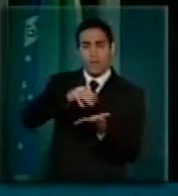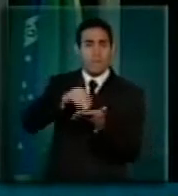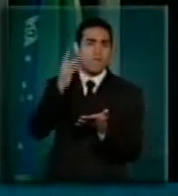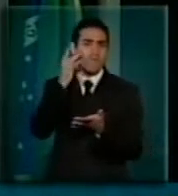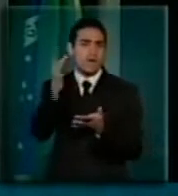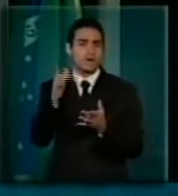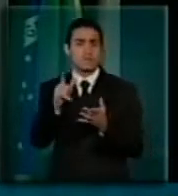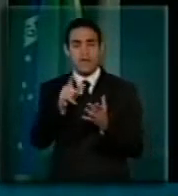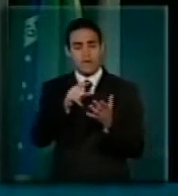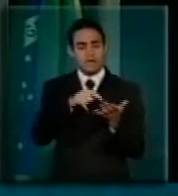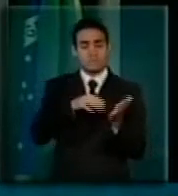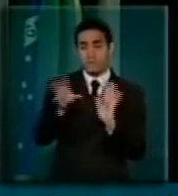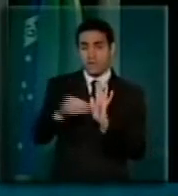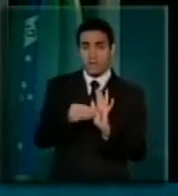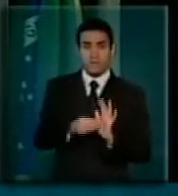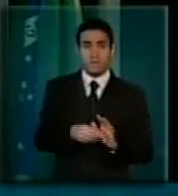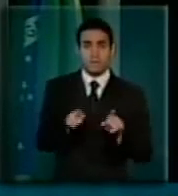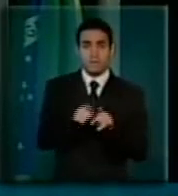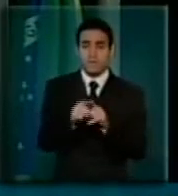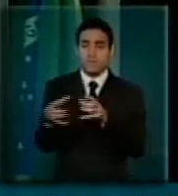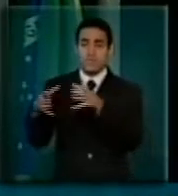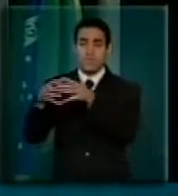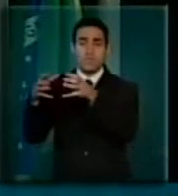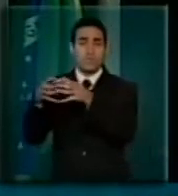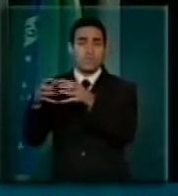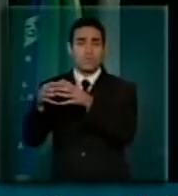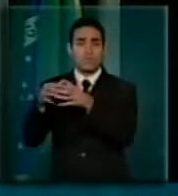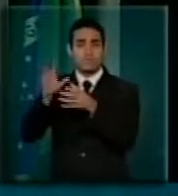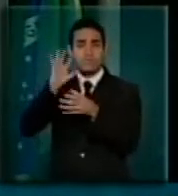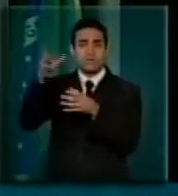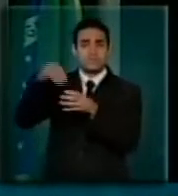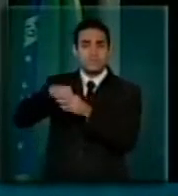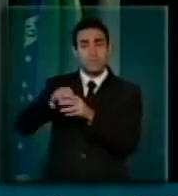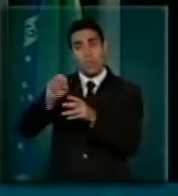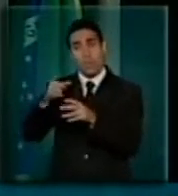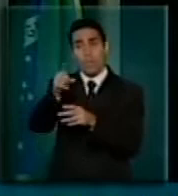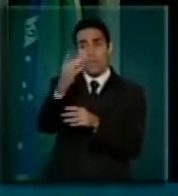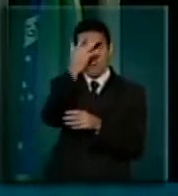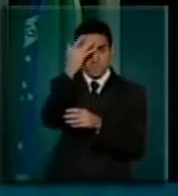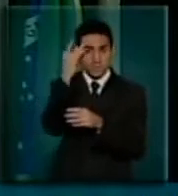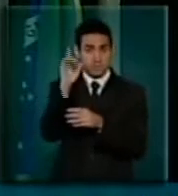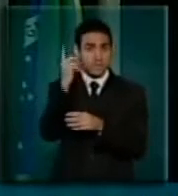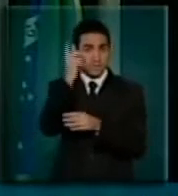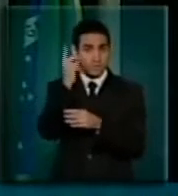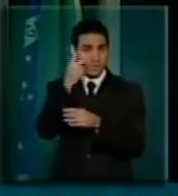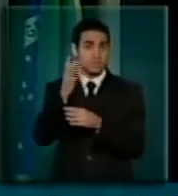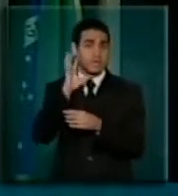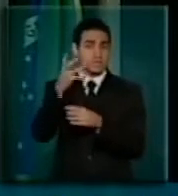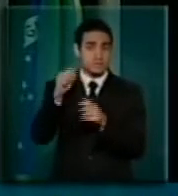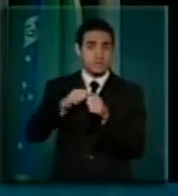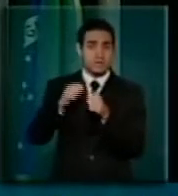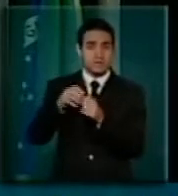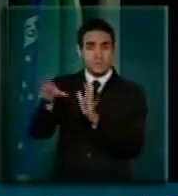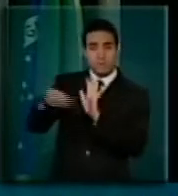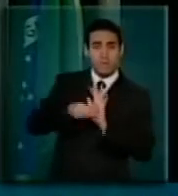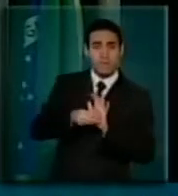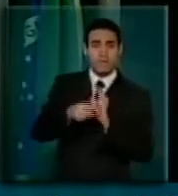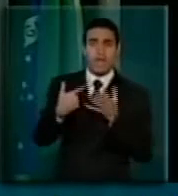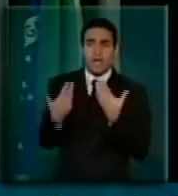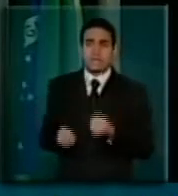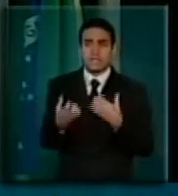o que as emendas de bancada ou individuais estabelecem, e que era